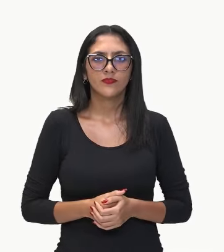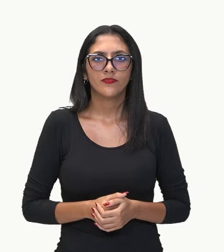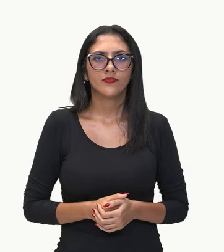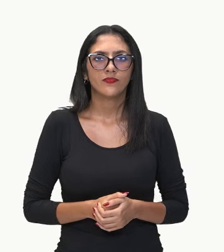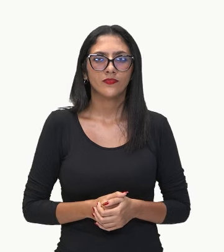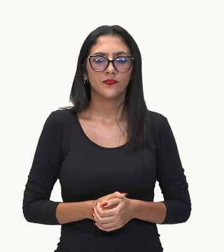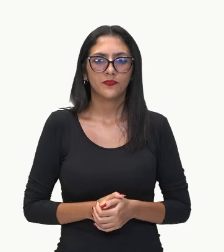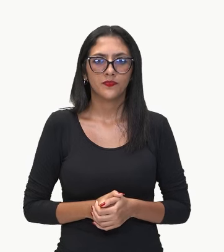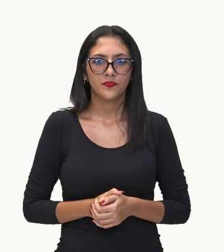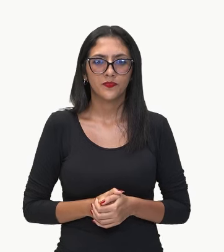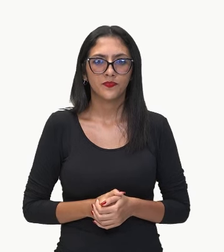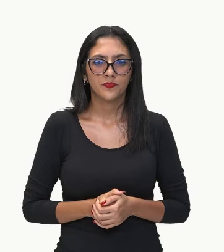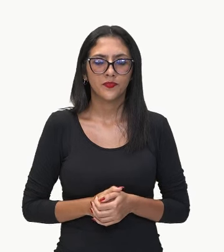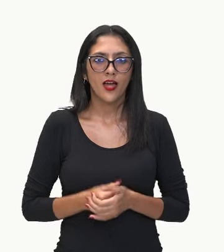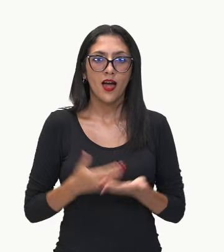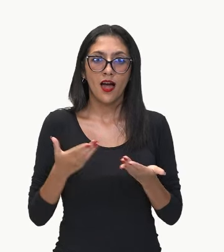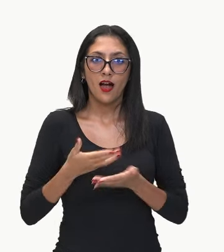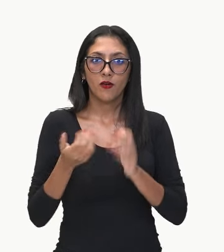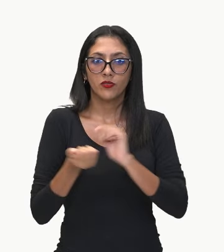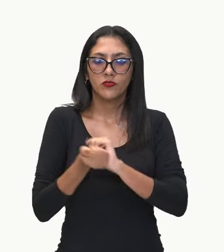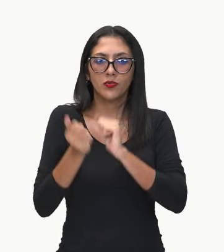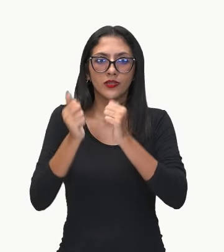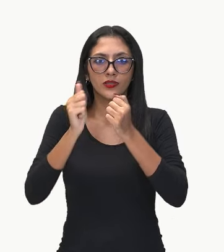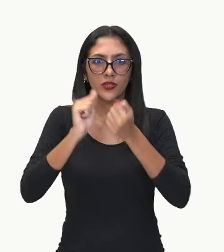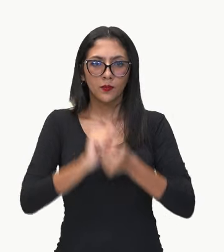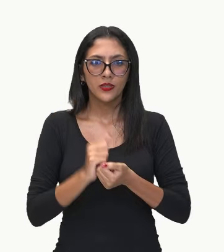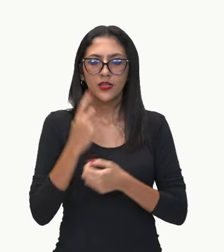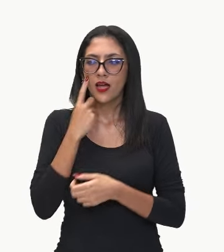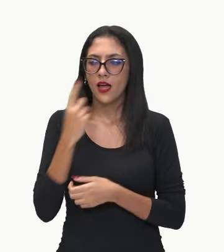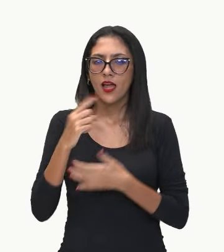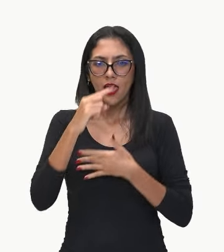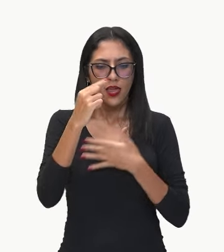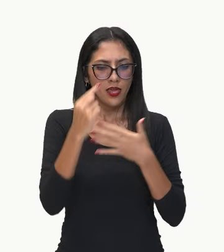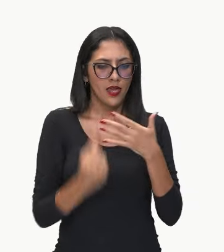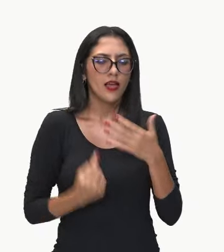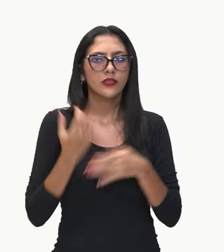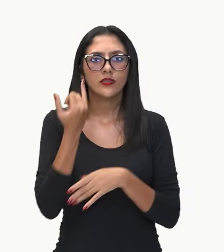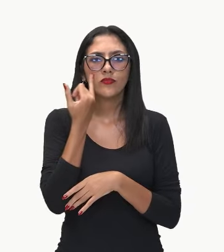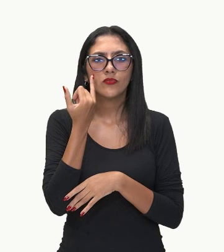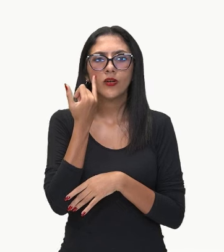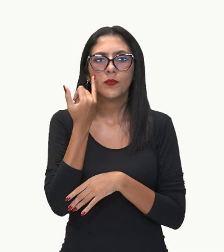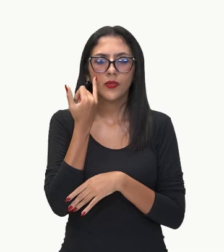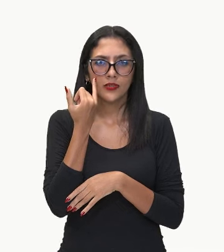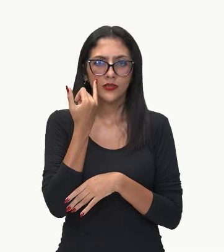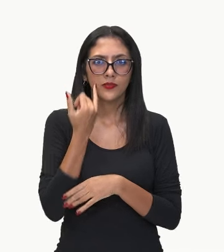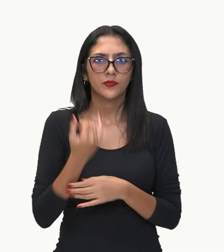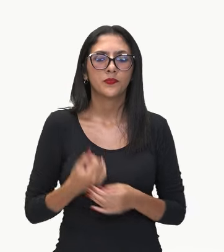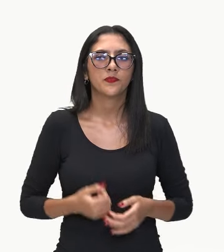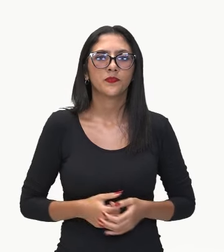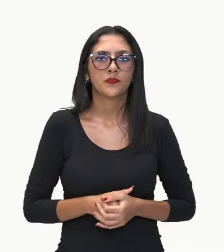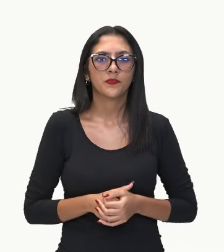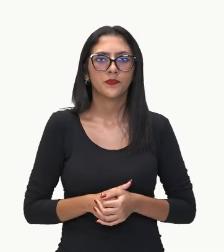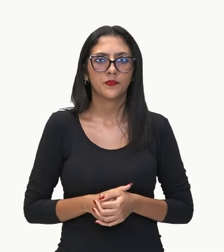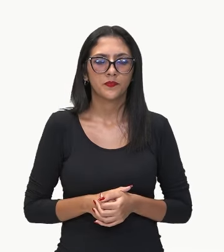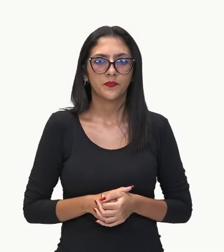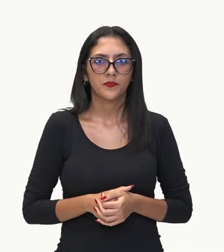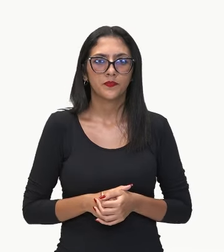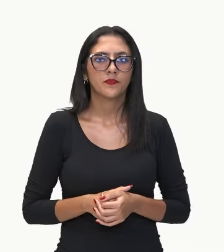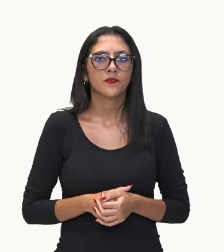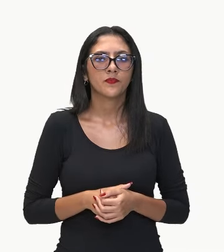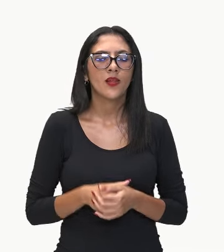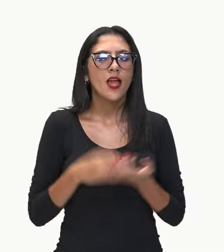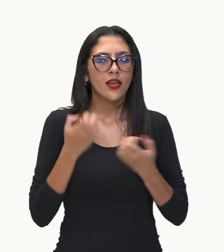Vamos lá agora transformar essa informação no que o exemplo quer saber. Ele quer saber